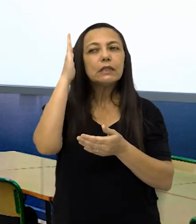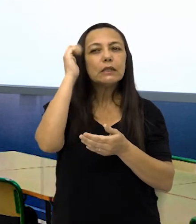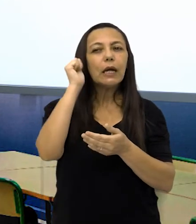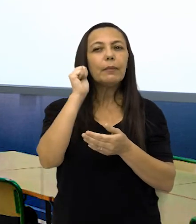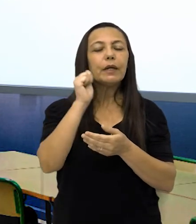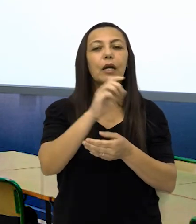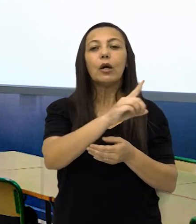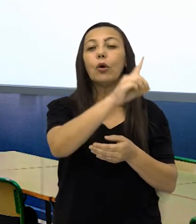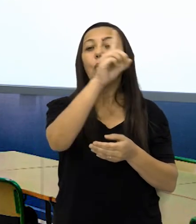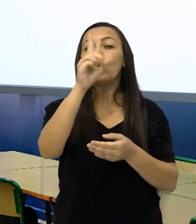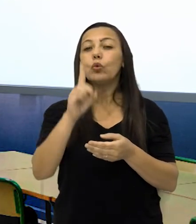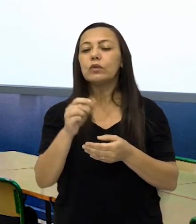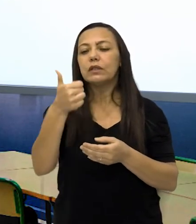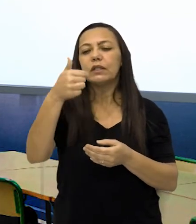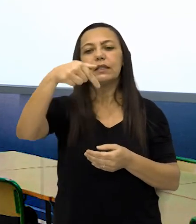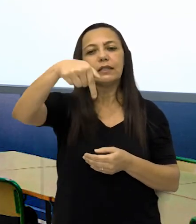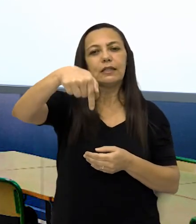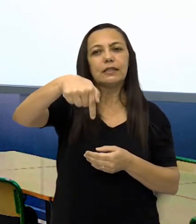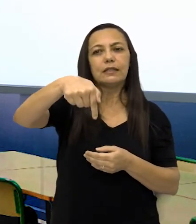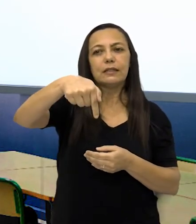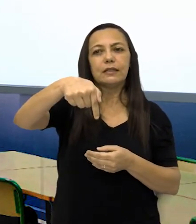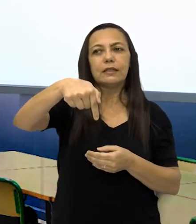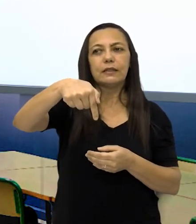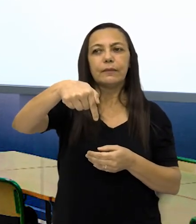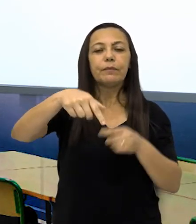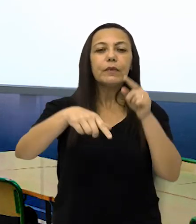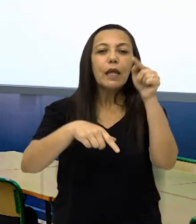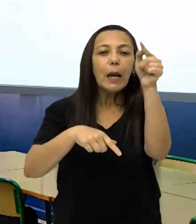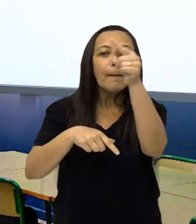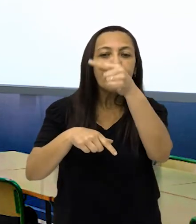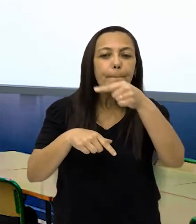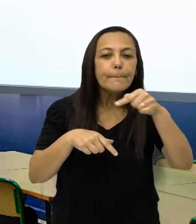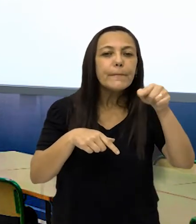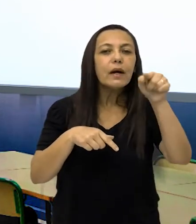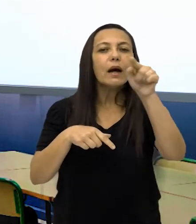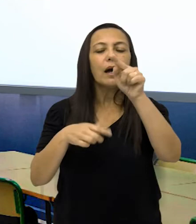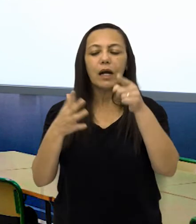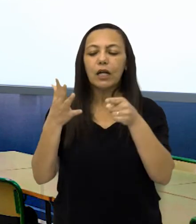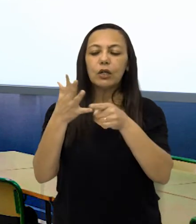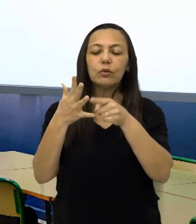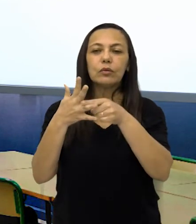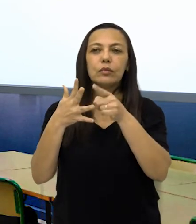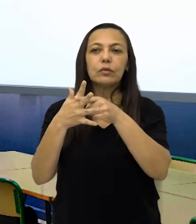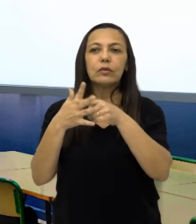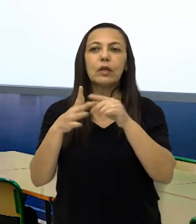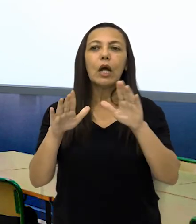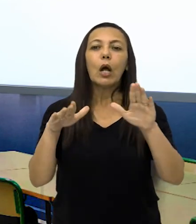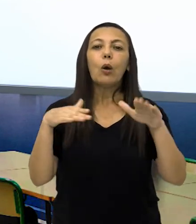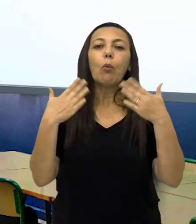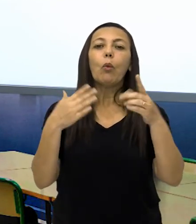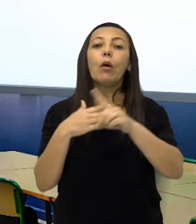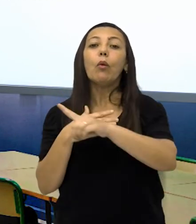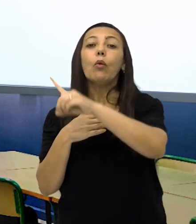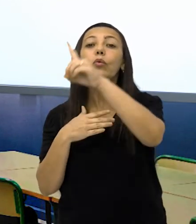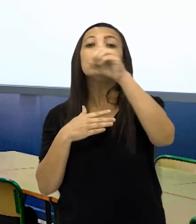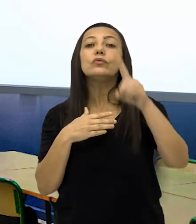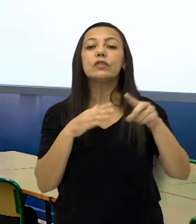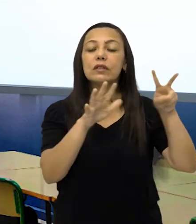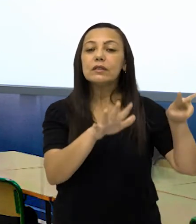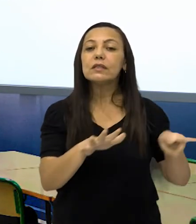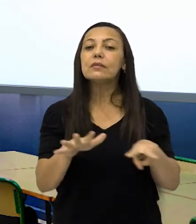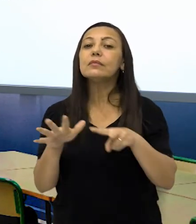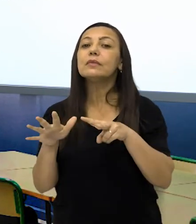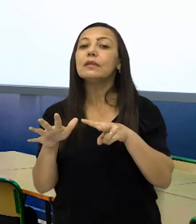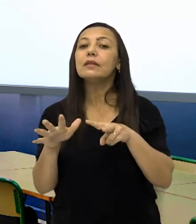o dia 17. Circulem aí no calendário. E agora, qual dia da semana caiu o